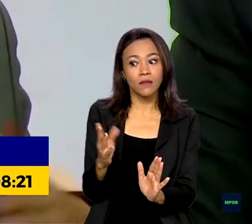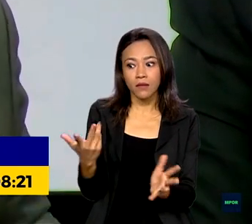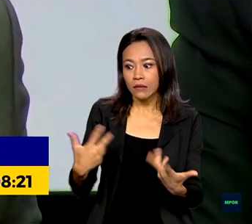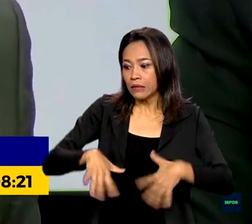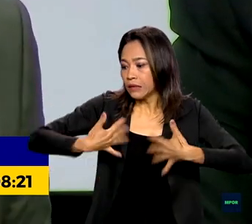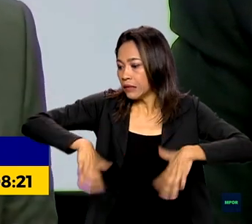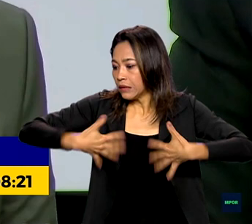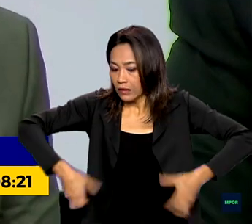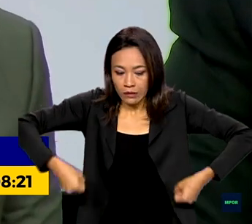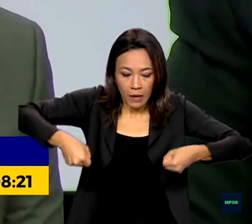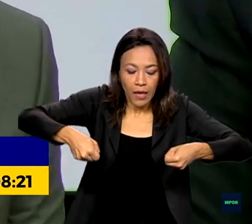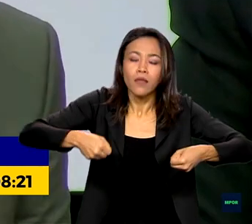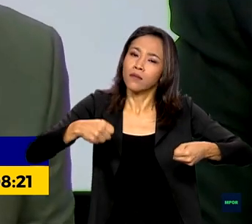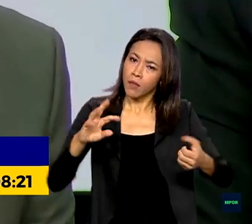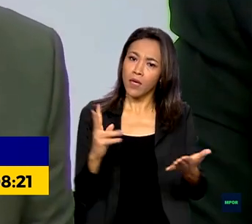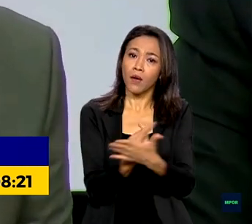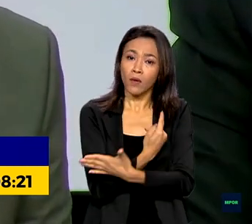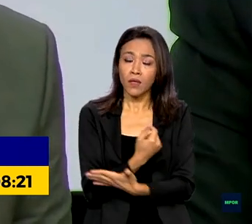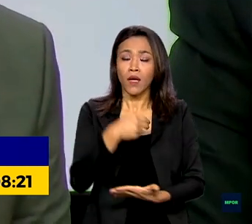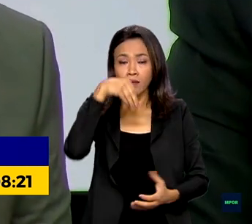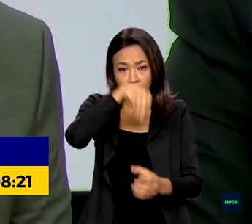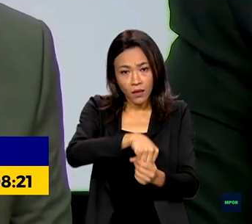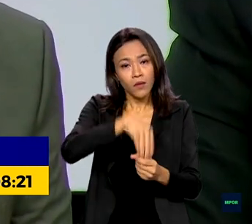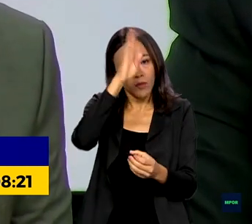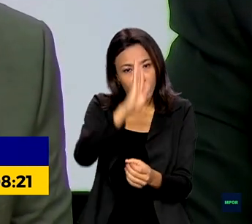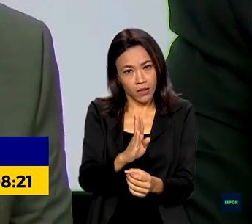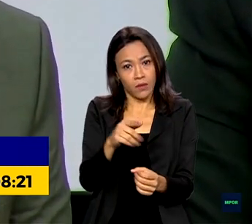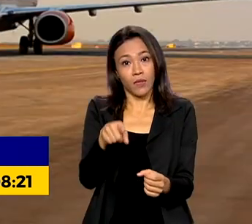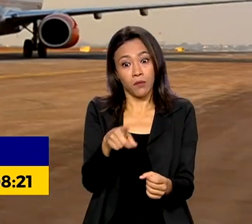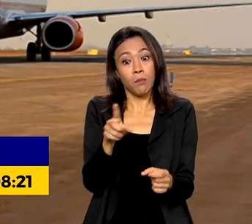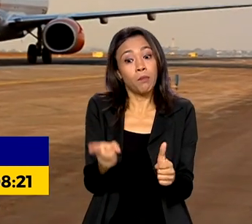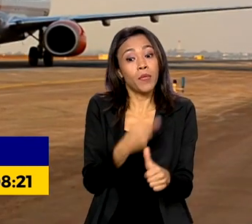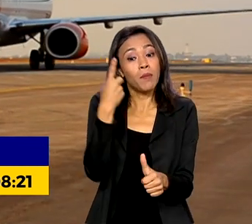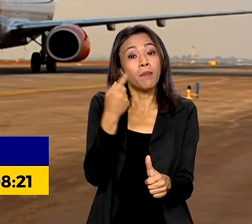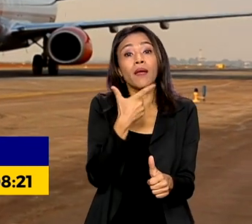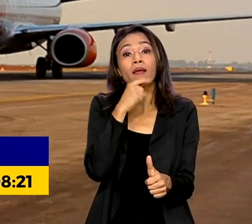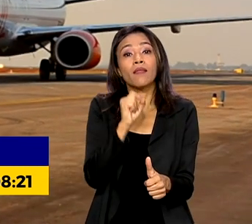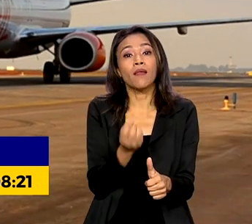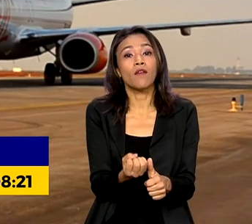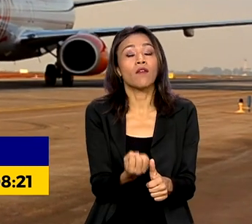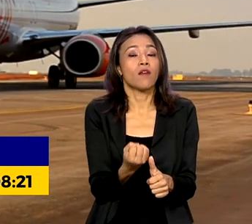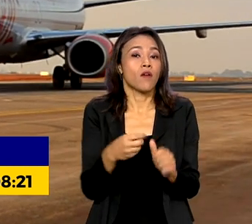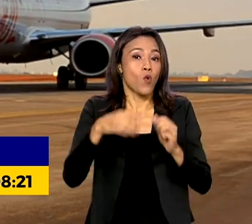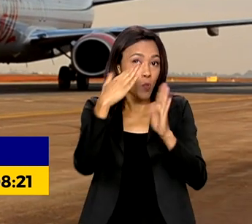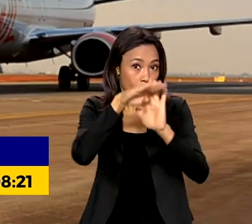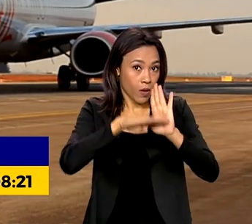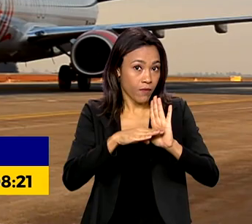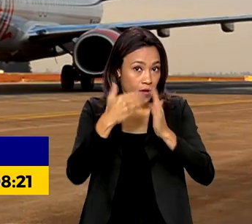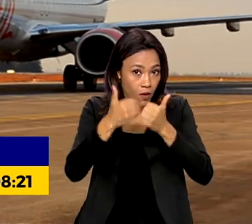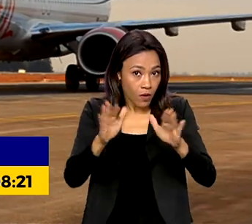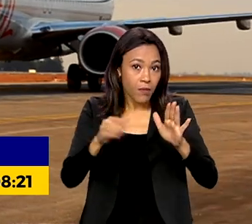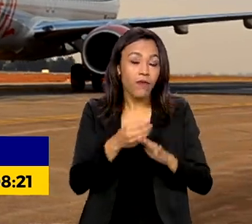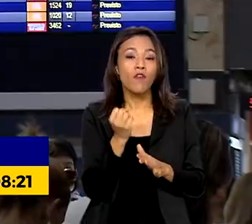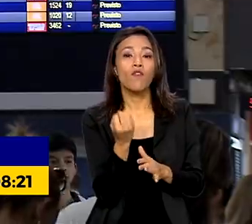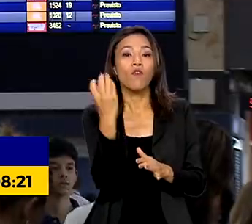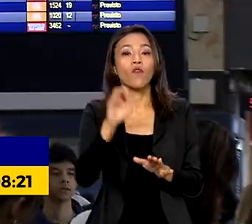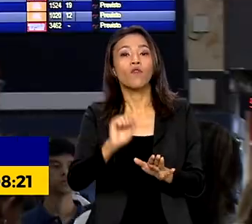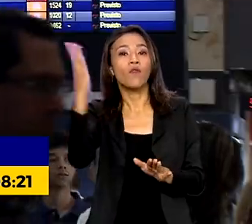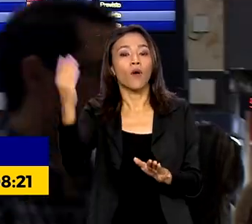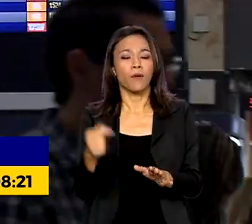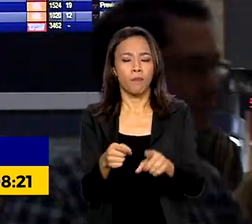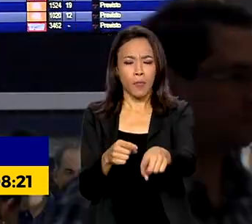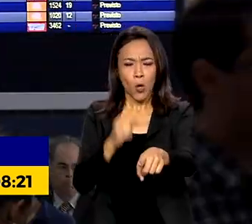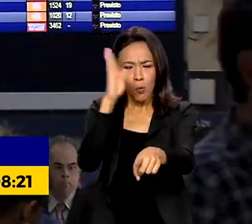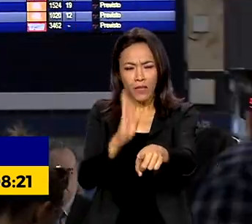fronteiras são grandes, mas nós vamos começar com os aeroportos que têm voo internacional. Nos últimos 12 meses, o Brasil vendeu cerca de 100